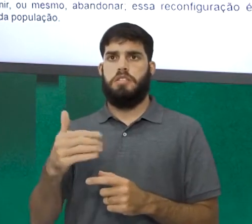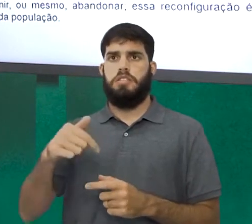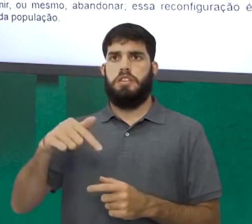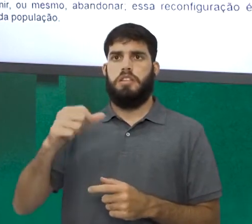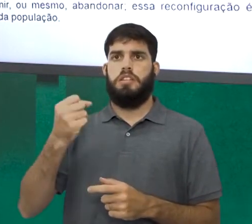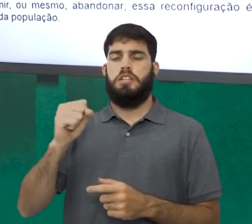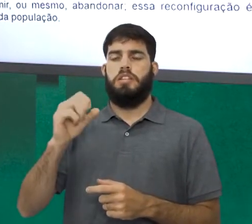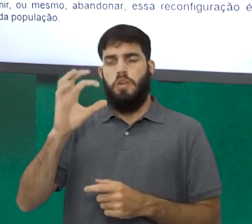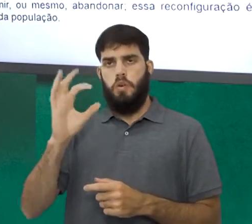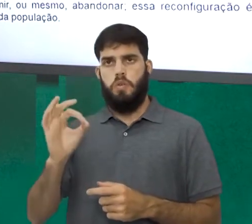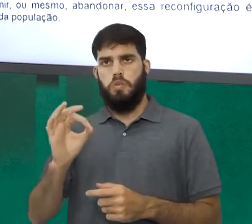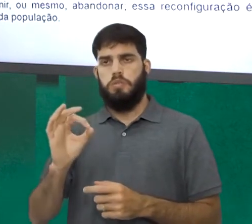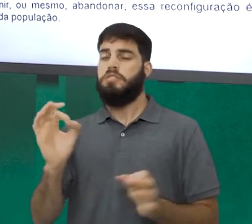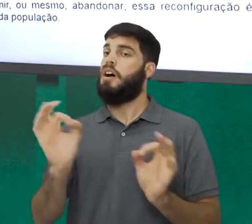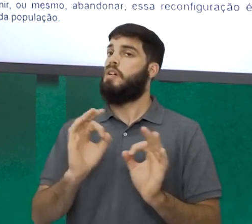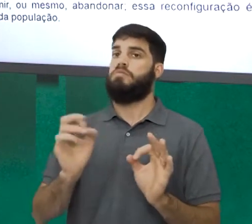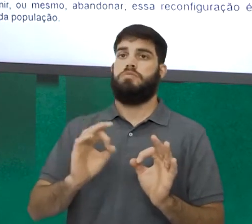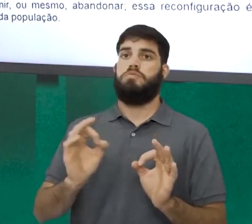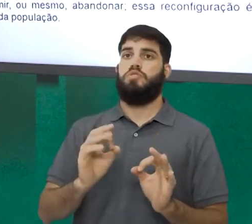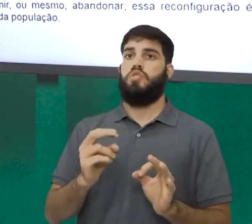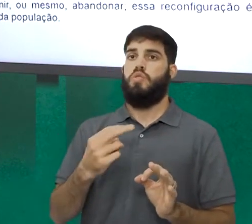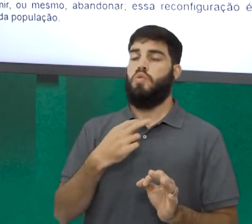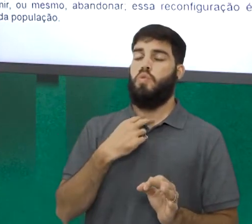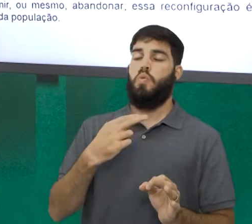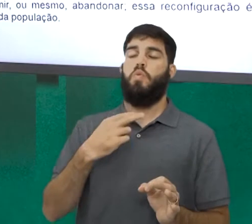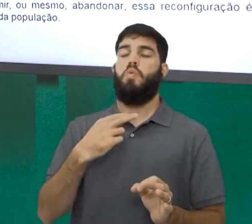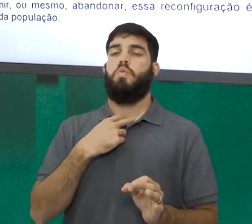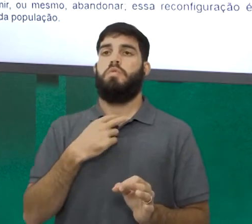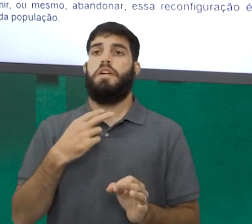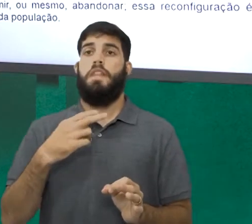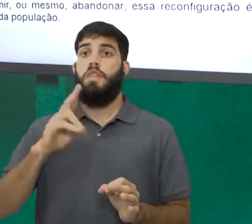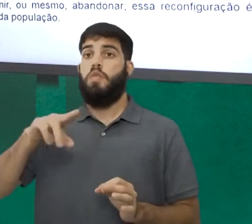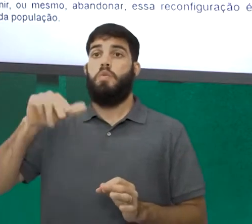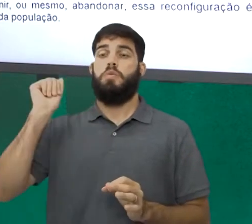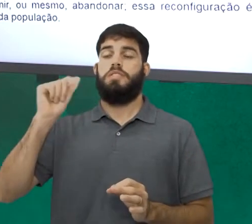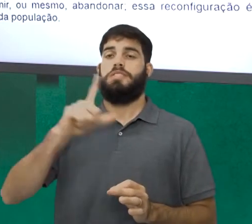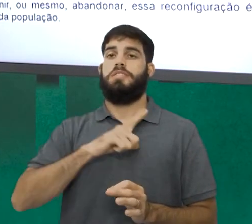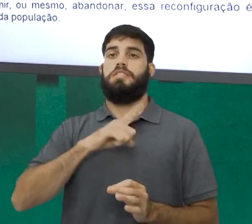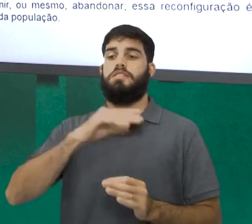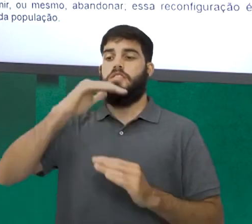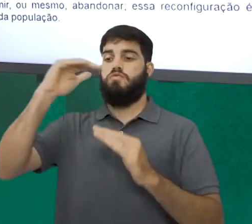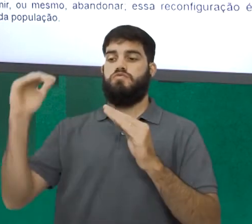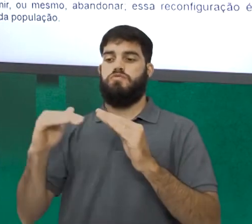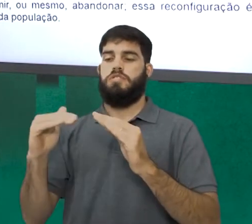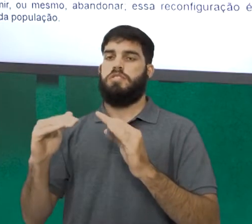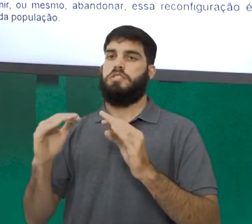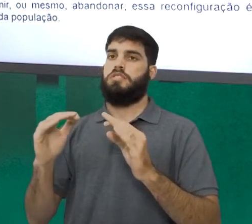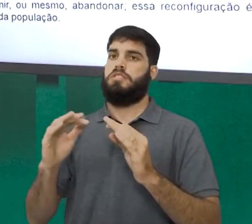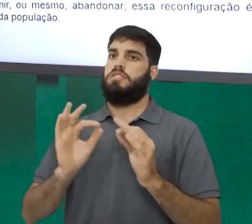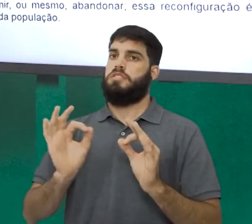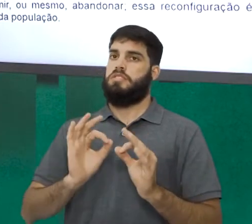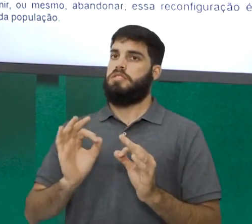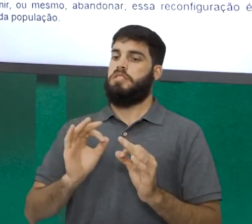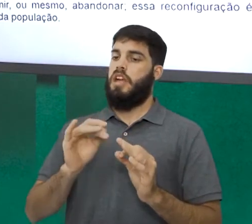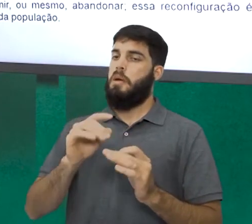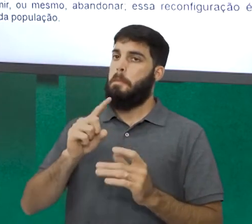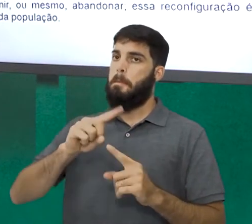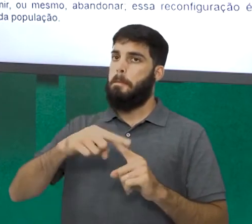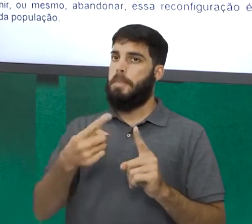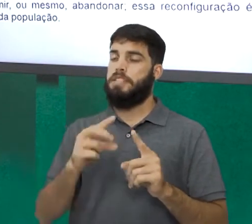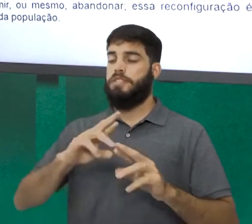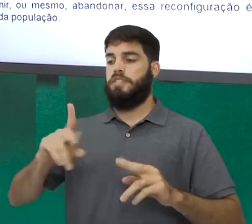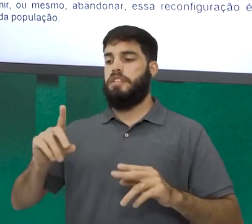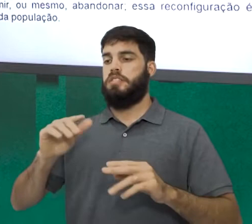momento houve regressão, houve desaceleração. É outra dinâmica. Regredir é reduzir, não é o caso.